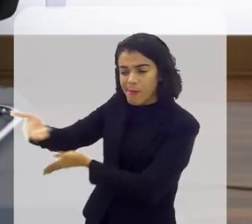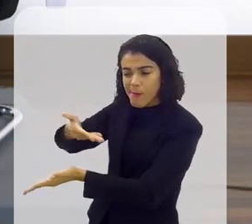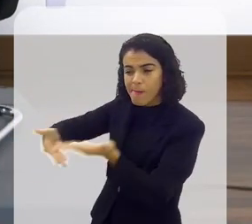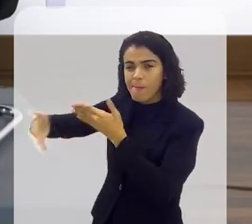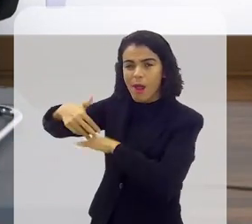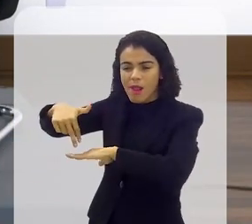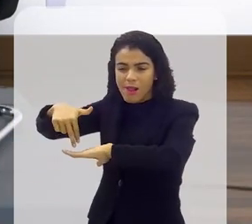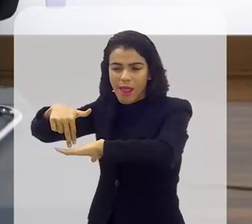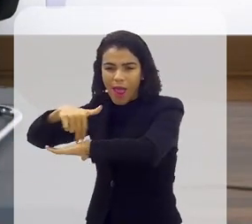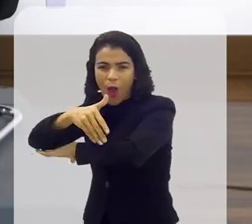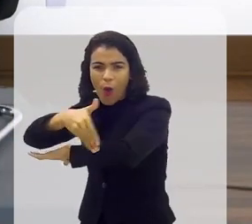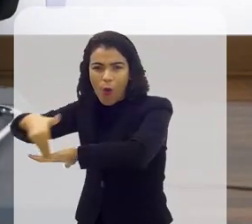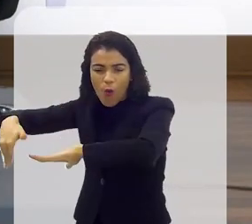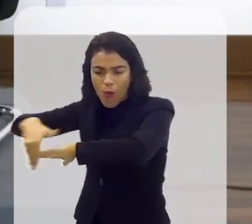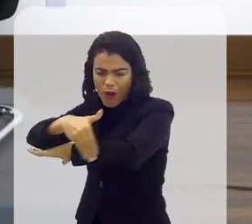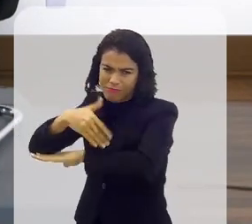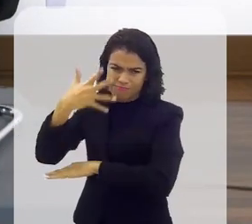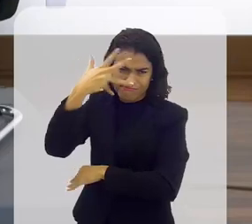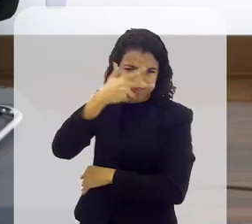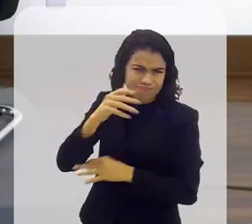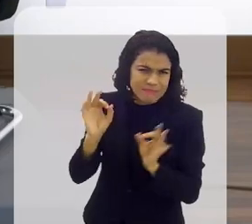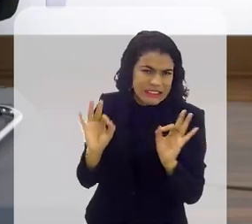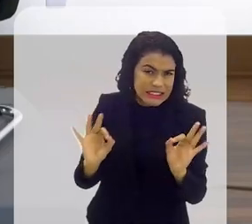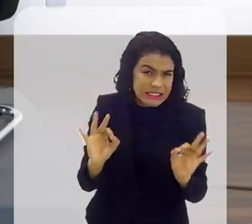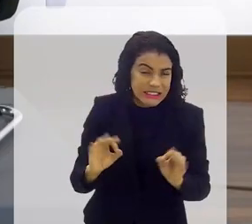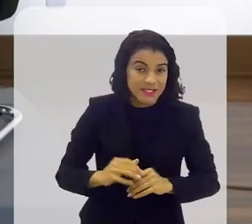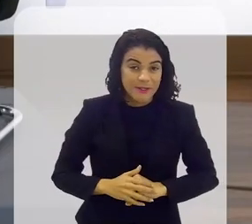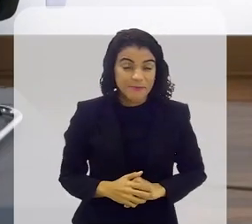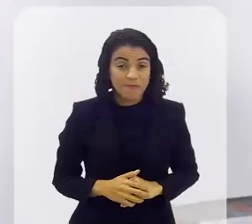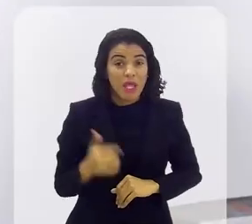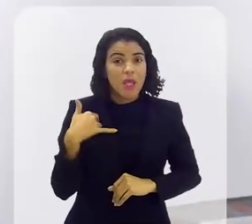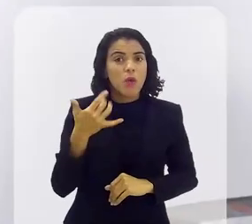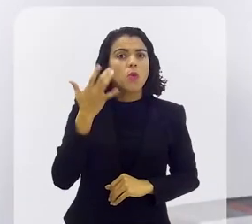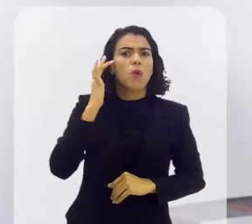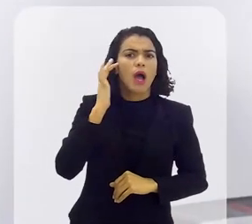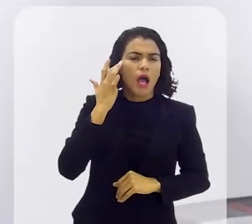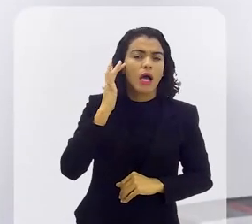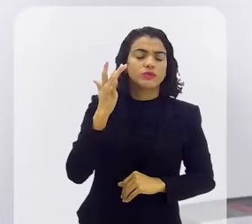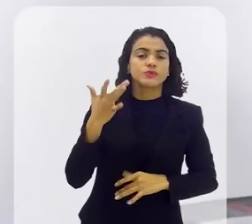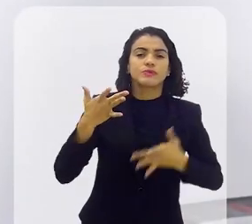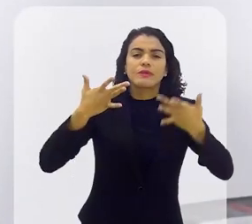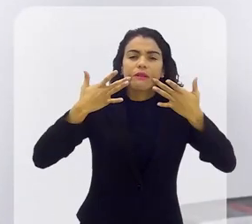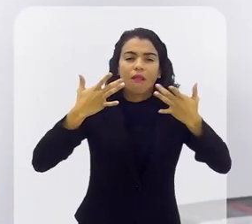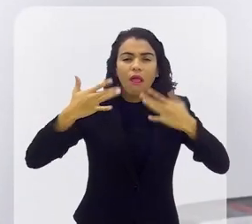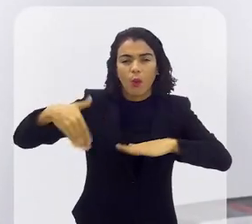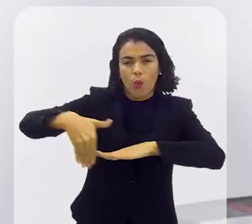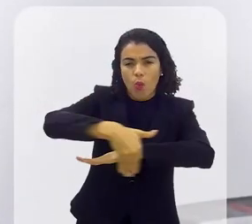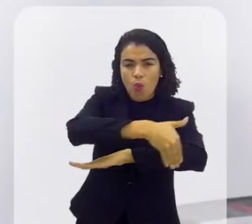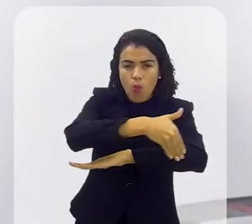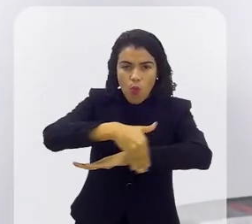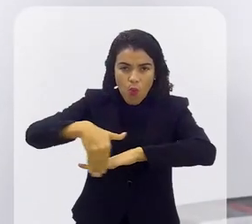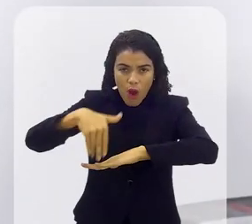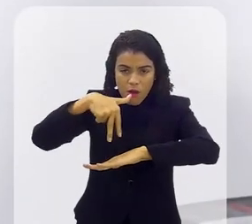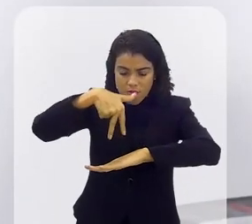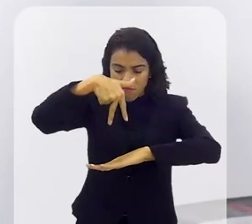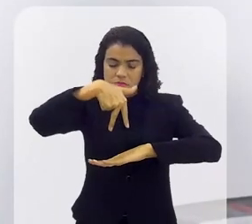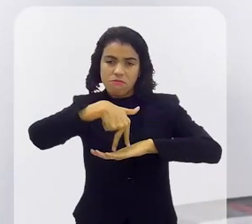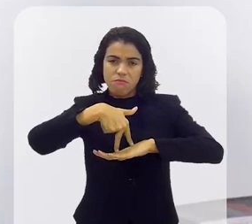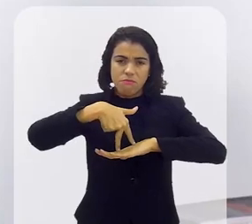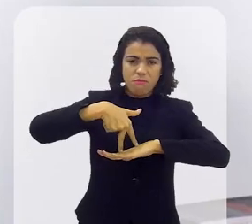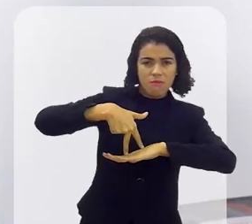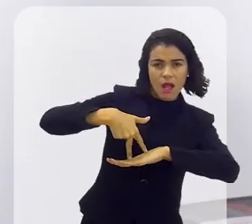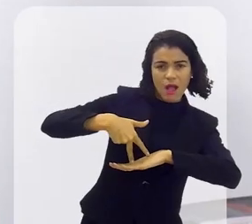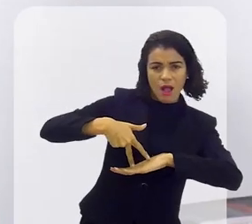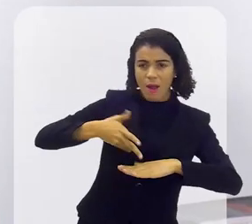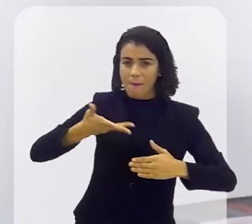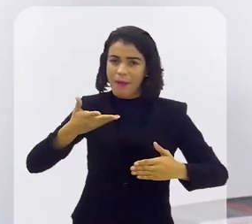interagindo nas ruas isso é muito bonito sim eu acho que o teatro de rua ele tem uma